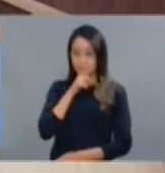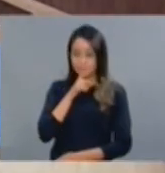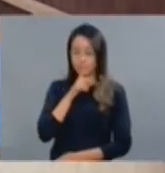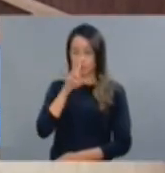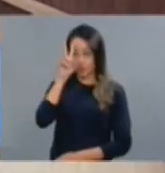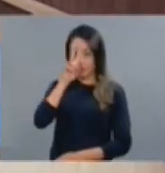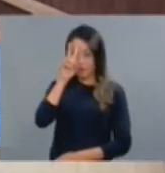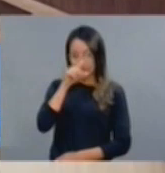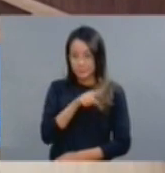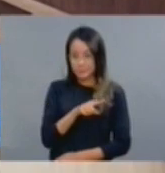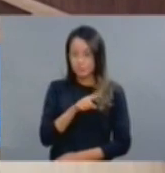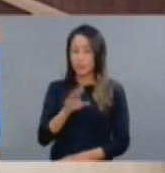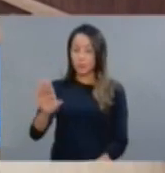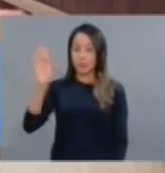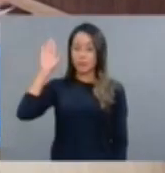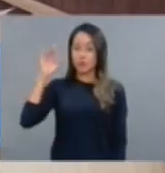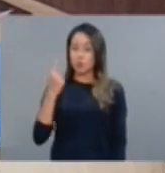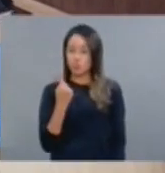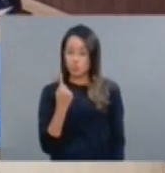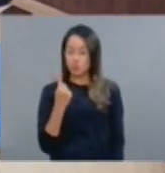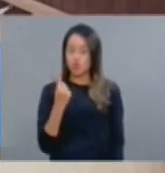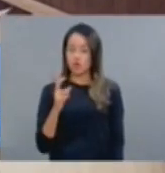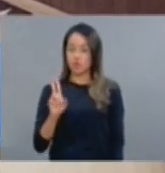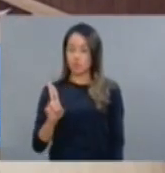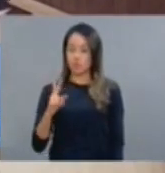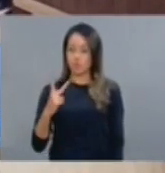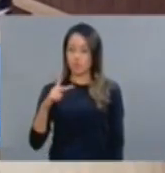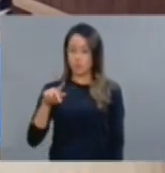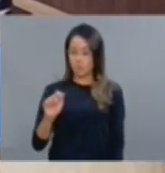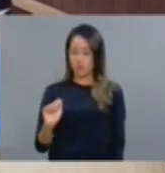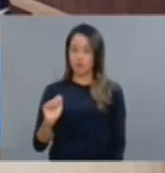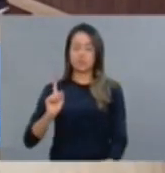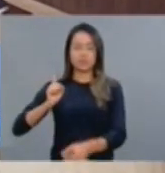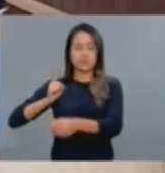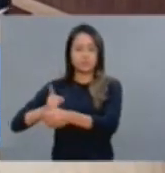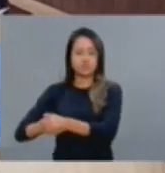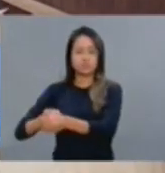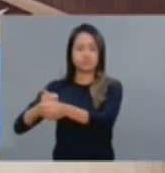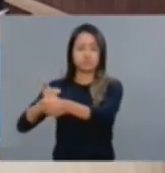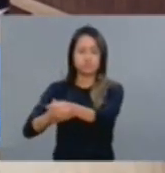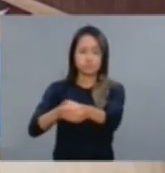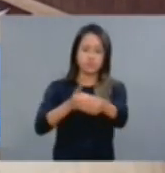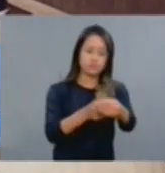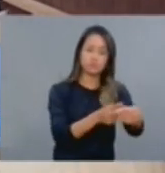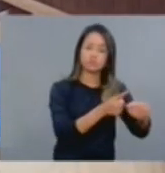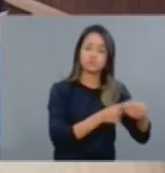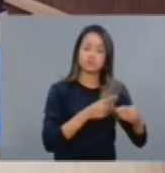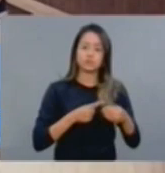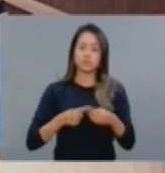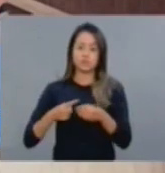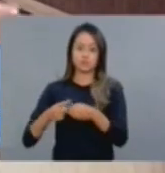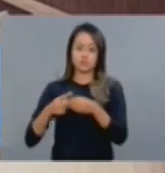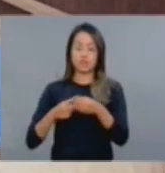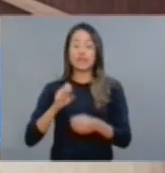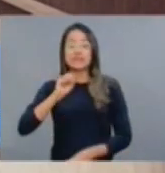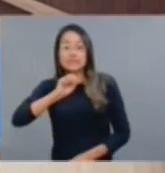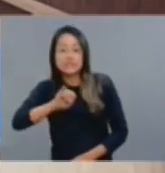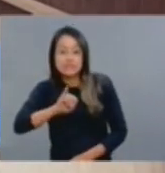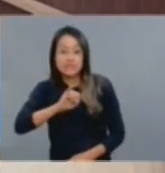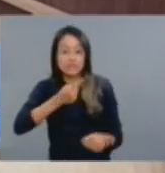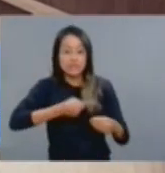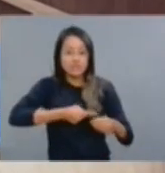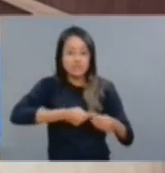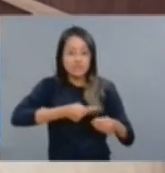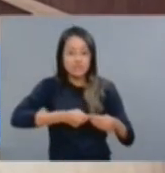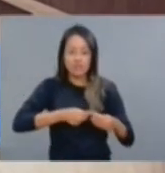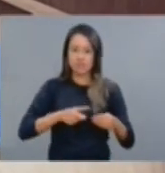em todas as cidades de mais de 50 mil habitantes que ainda